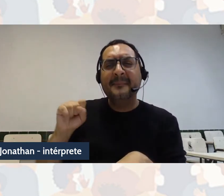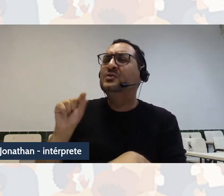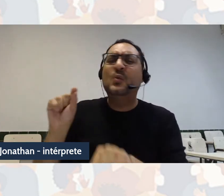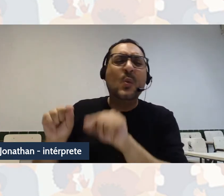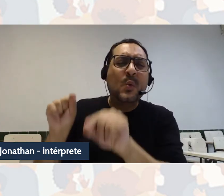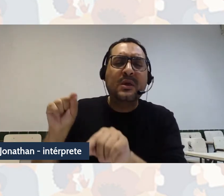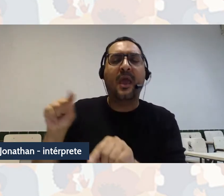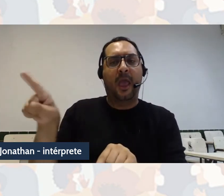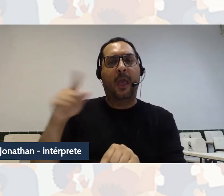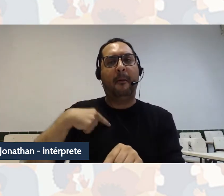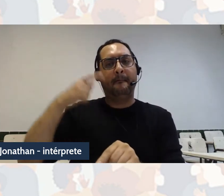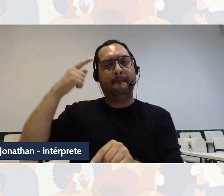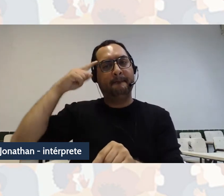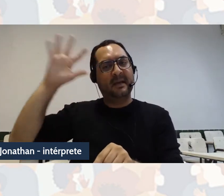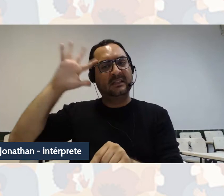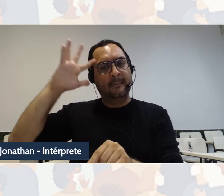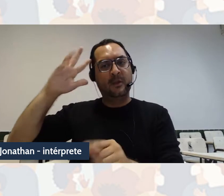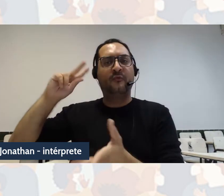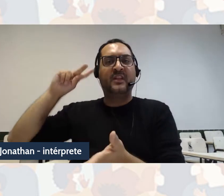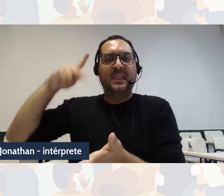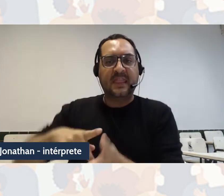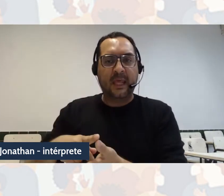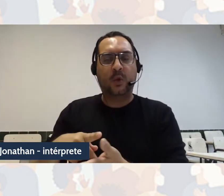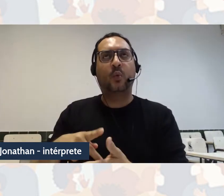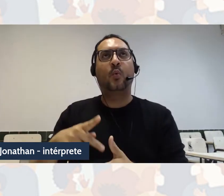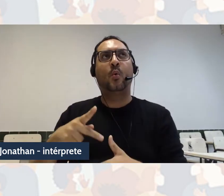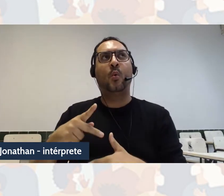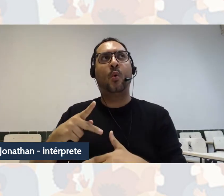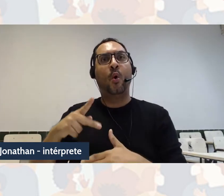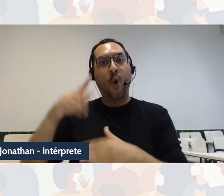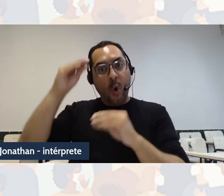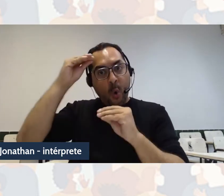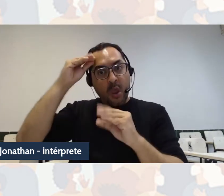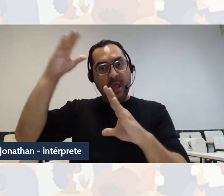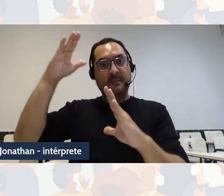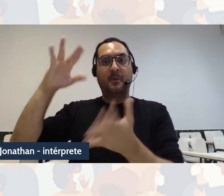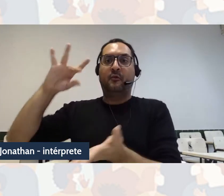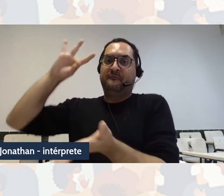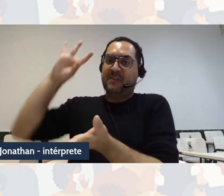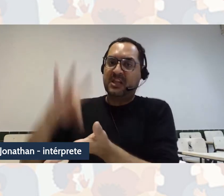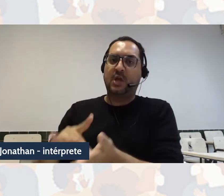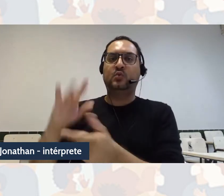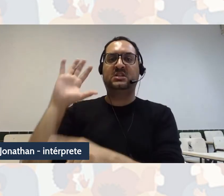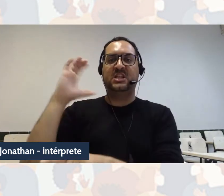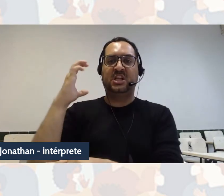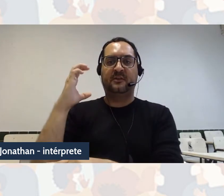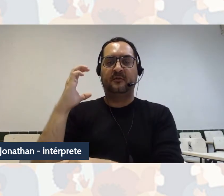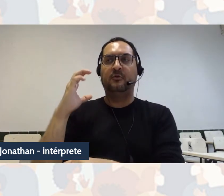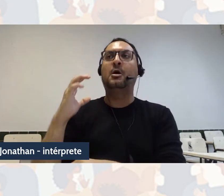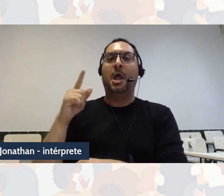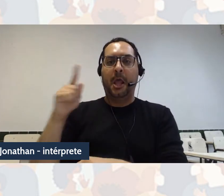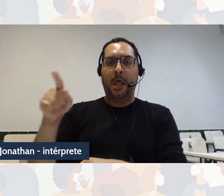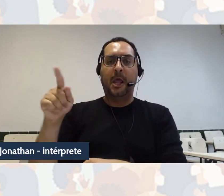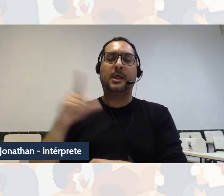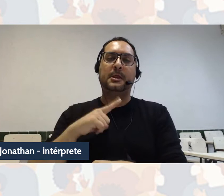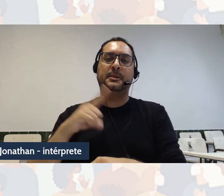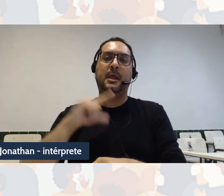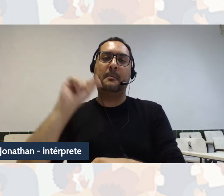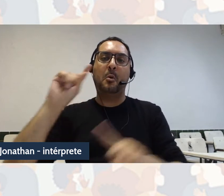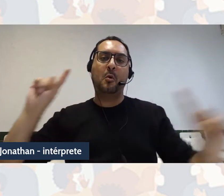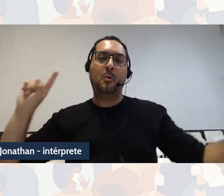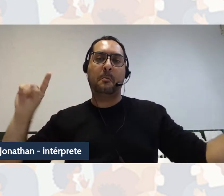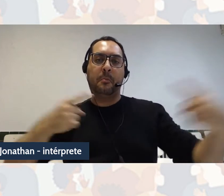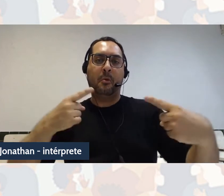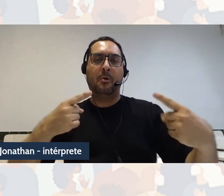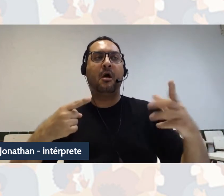verdadeiro, né, ou ainda um conhecimento que é dito como verdadeiro, de natureza científica, que se contrapõe àquele